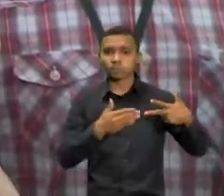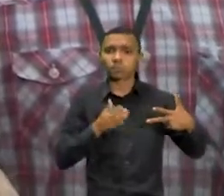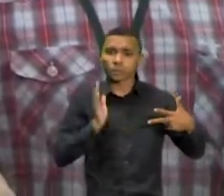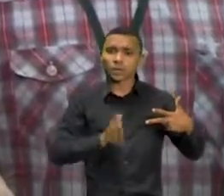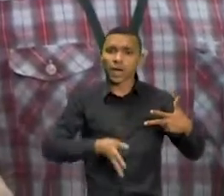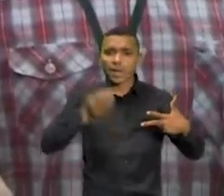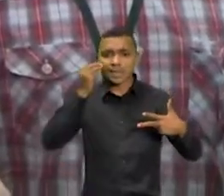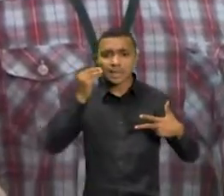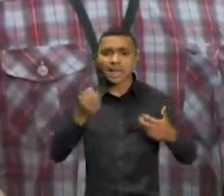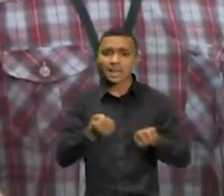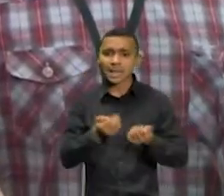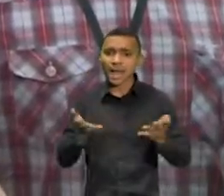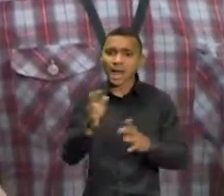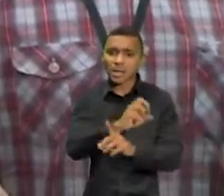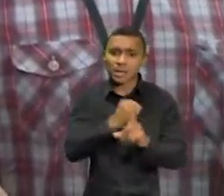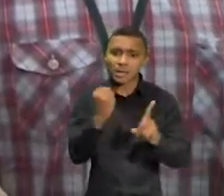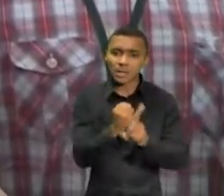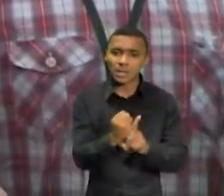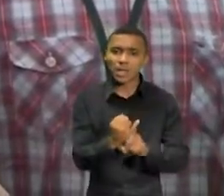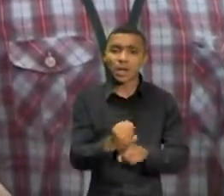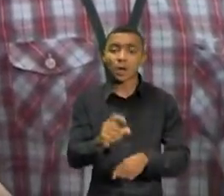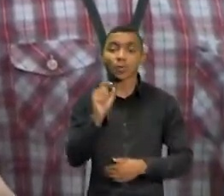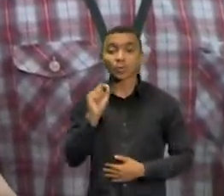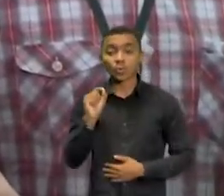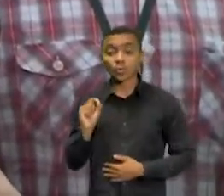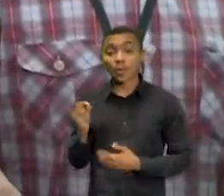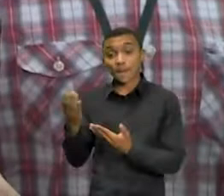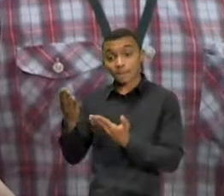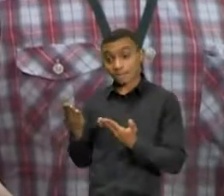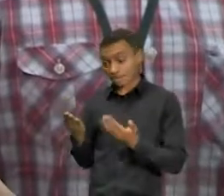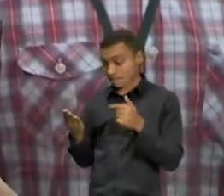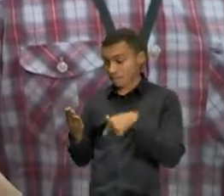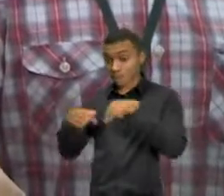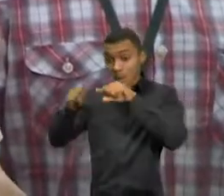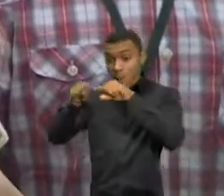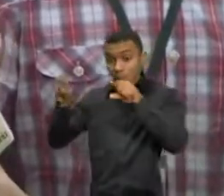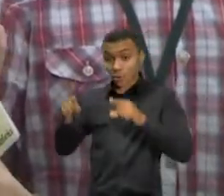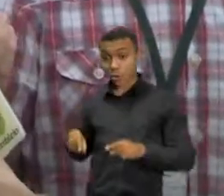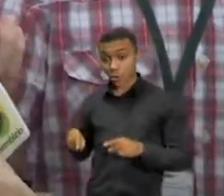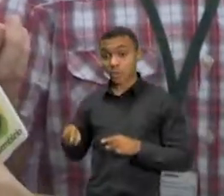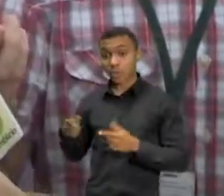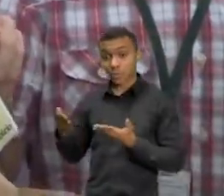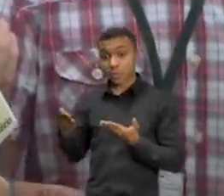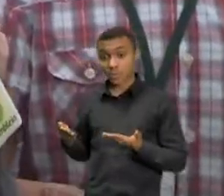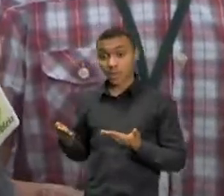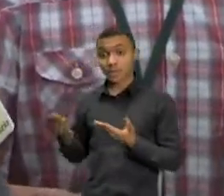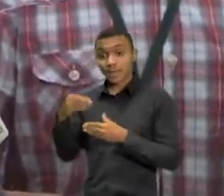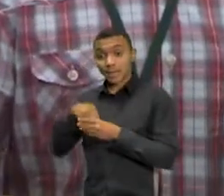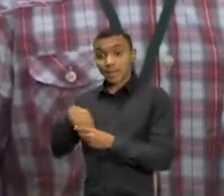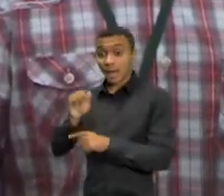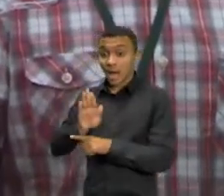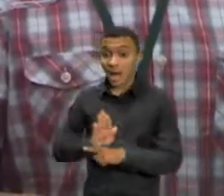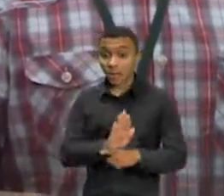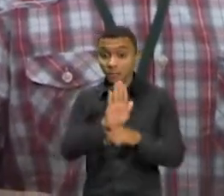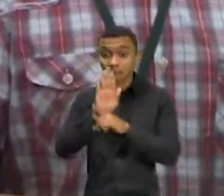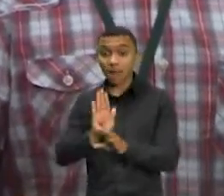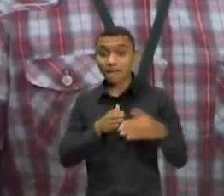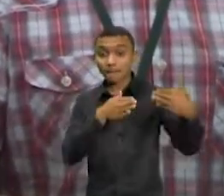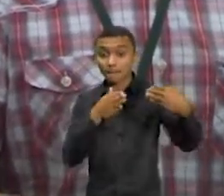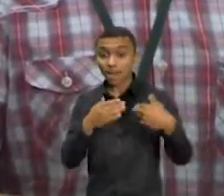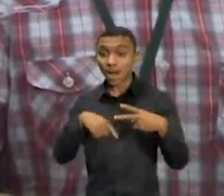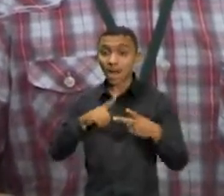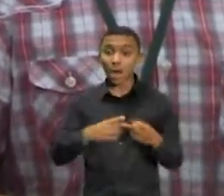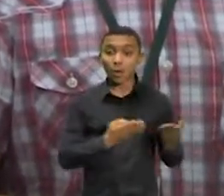sociedade o importante equipamento, equipamento esse que será para fazer um acolhimento, recepcionando as demandas